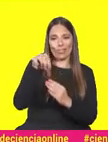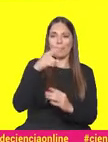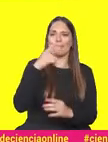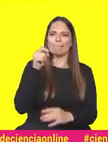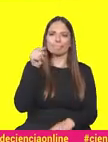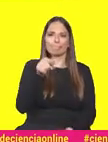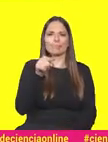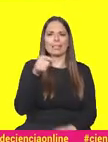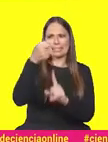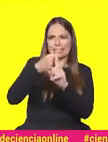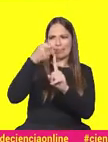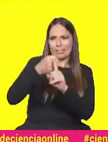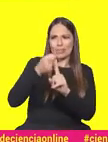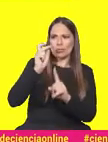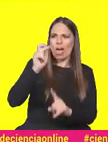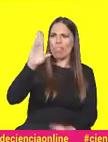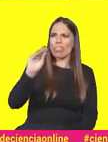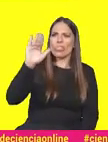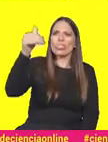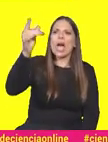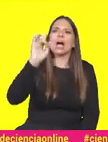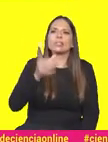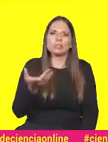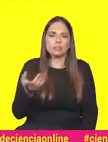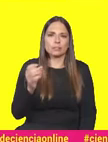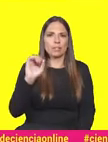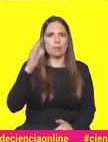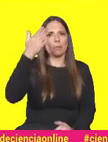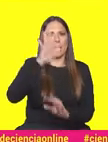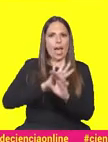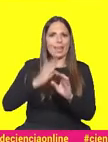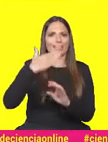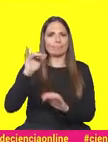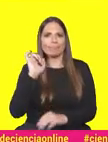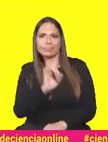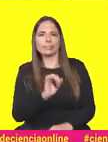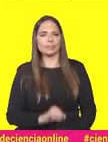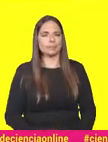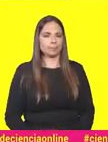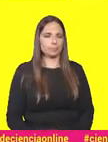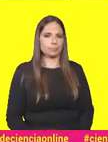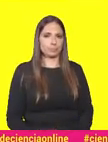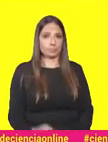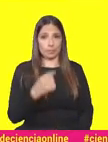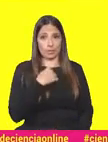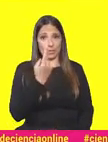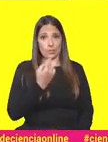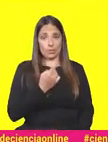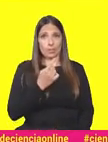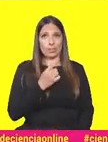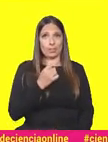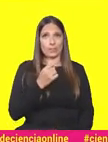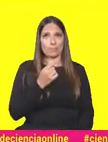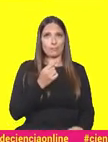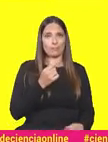Quais são os grandes desafios da próxima década, Susana, principalmente na sua área científica? Sim, sim. Eu aí tenho que refrasear um